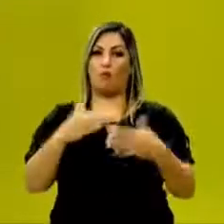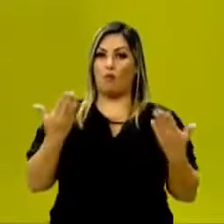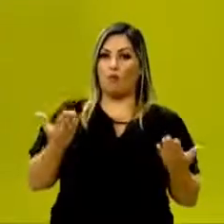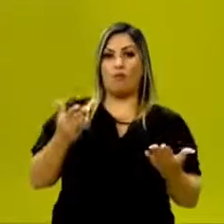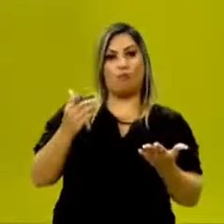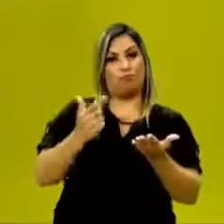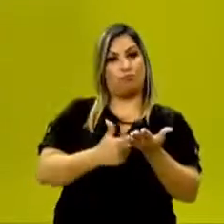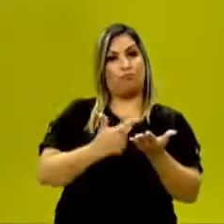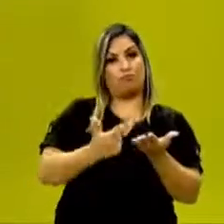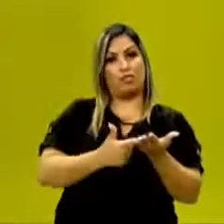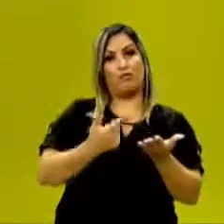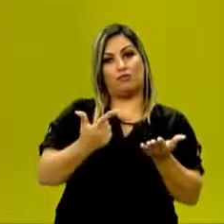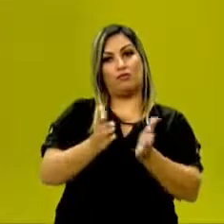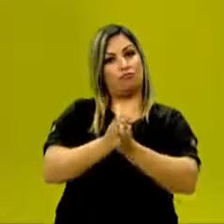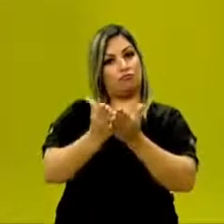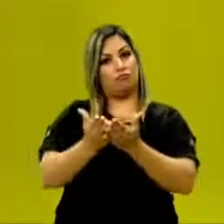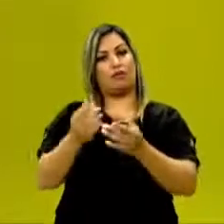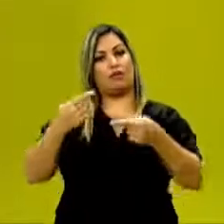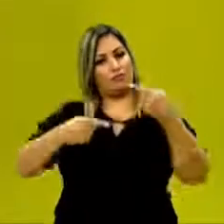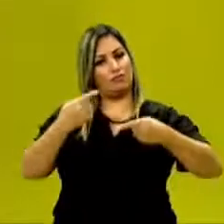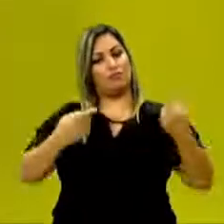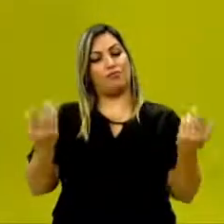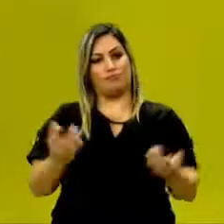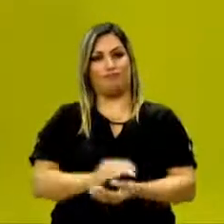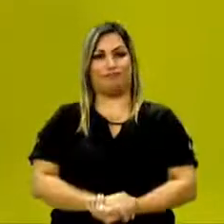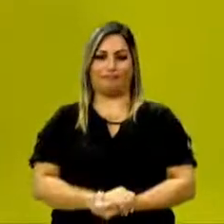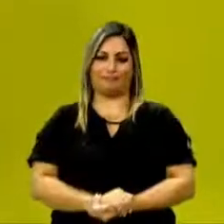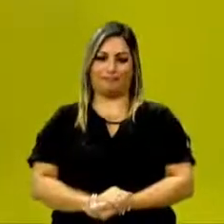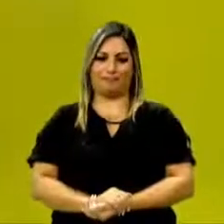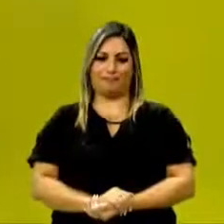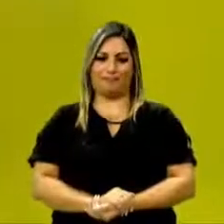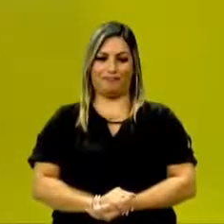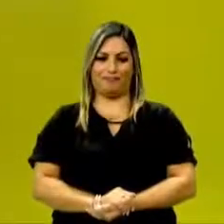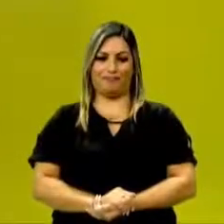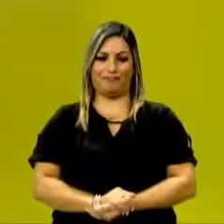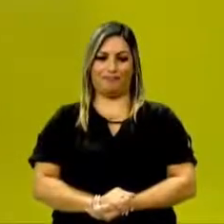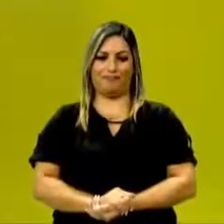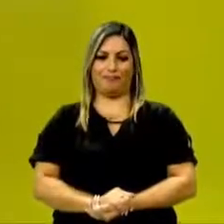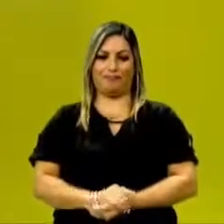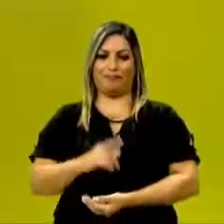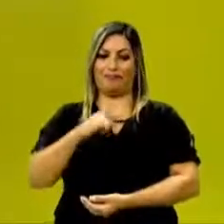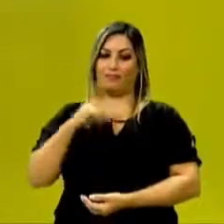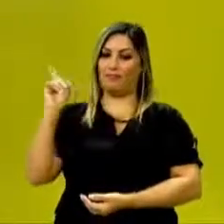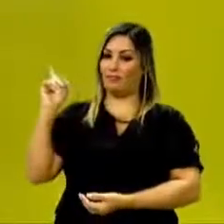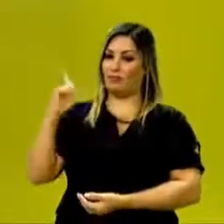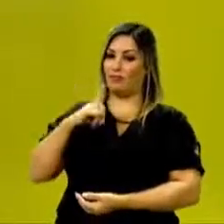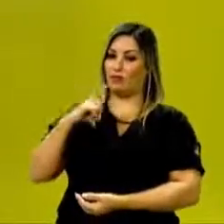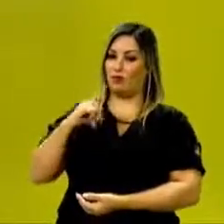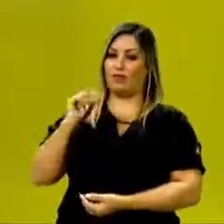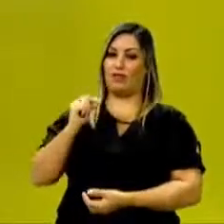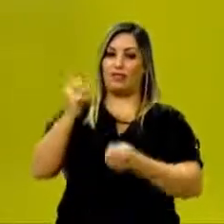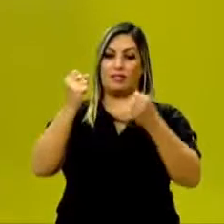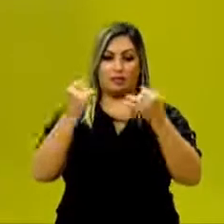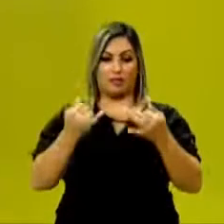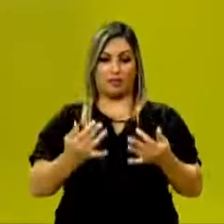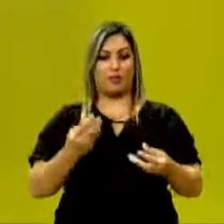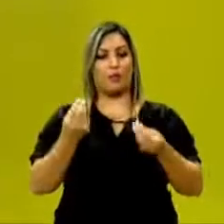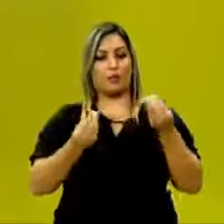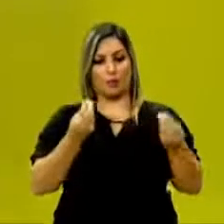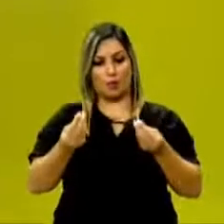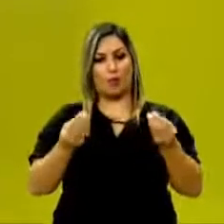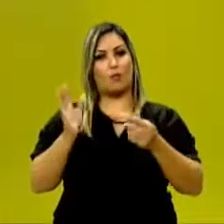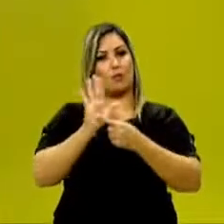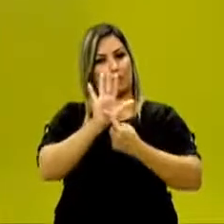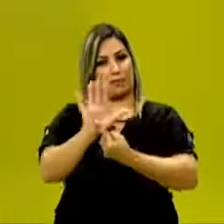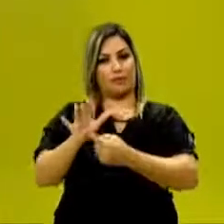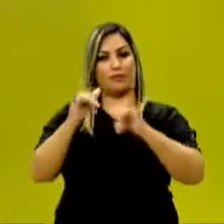está sendo resenhada, que está sendo discutida. Bom, então, aqui nós temos, falando de como se tratam